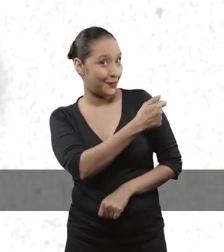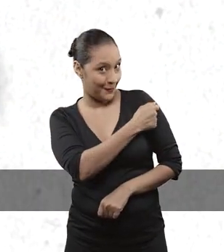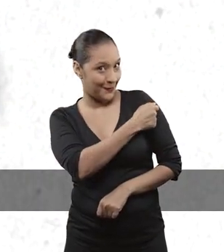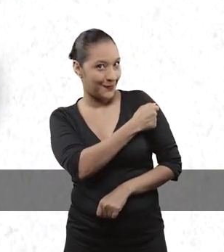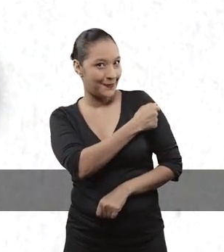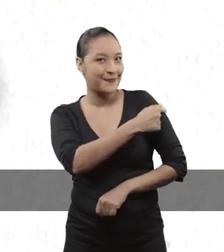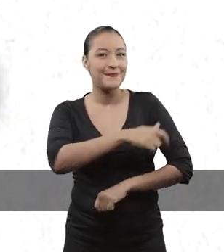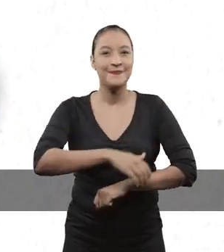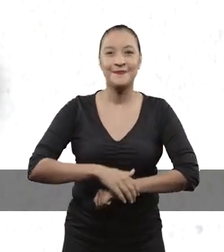Vacinou?